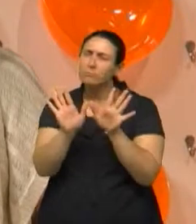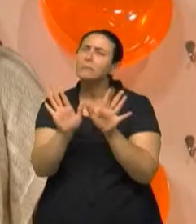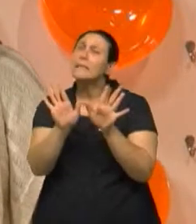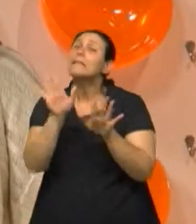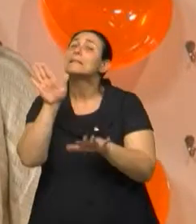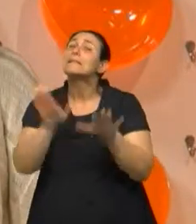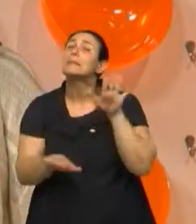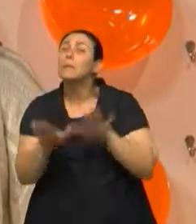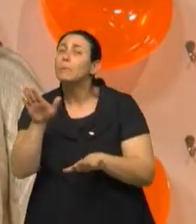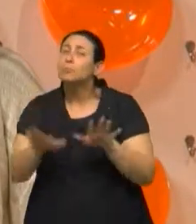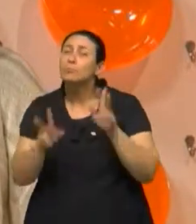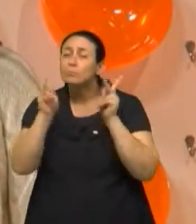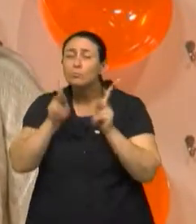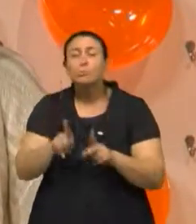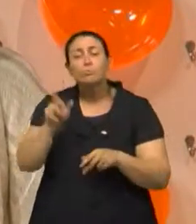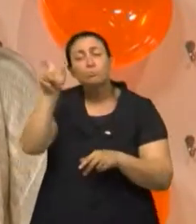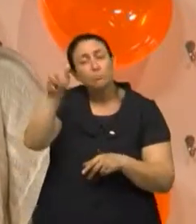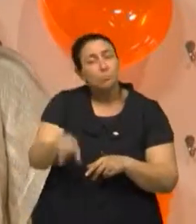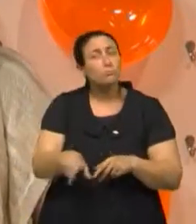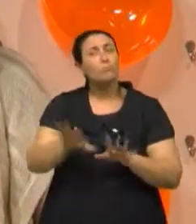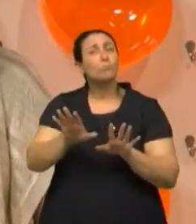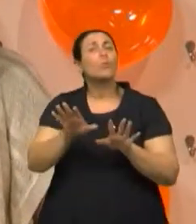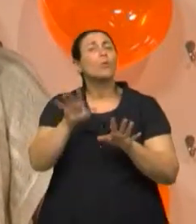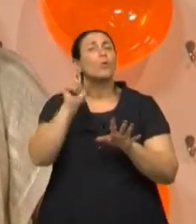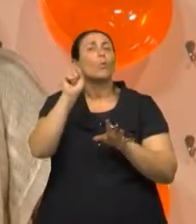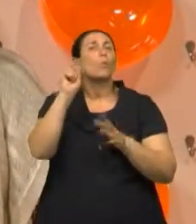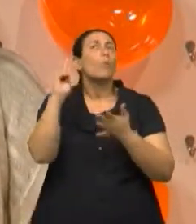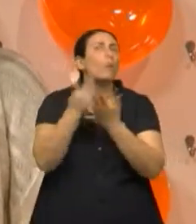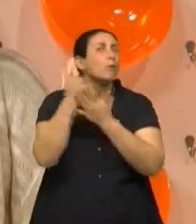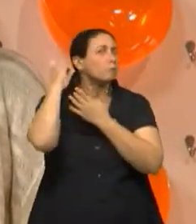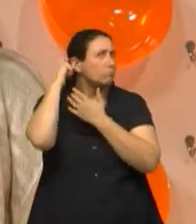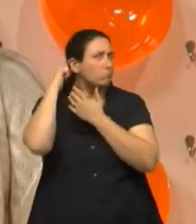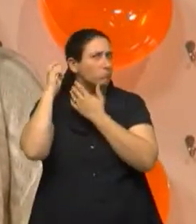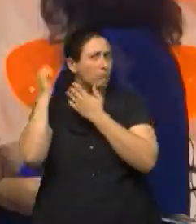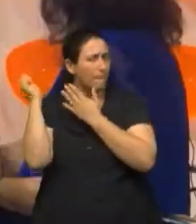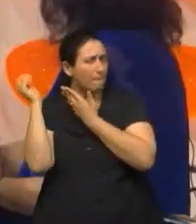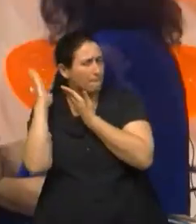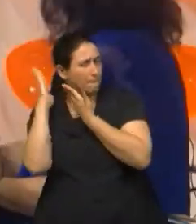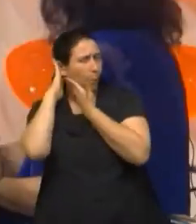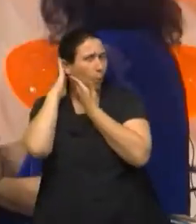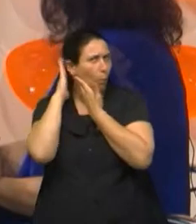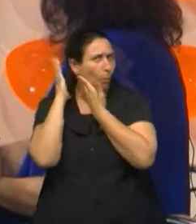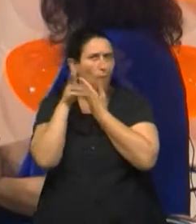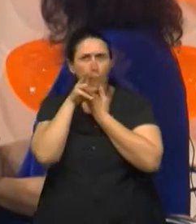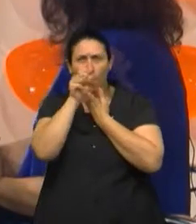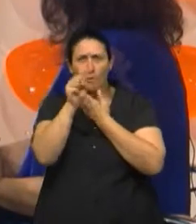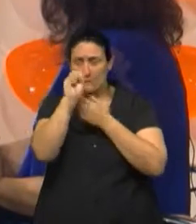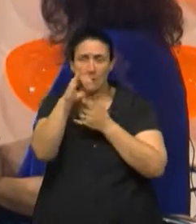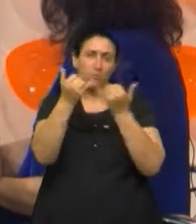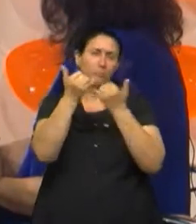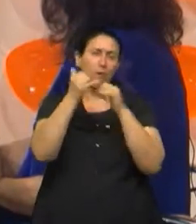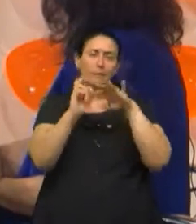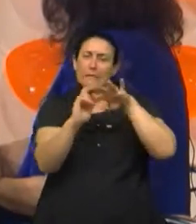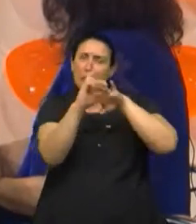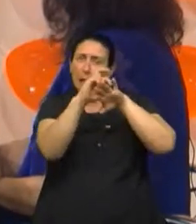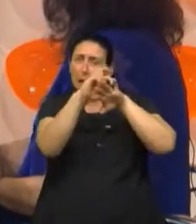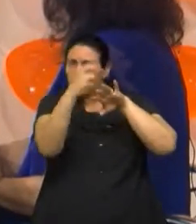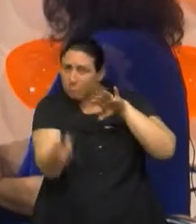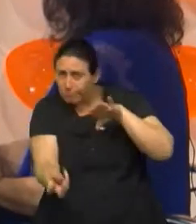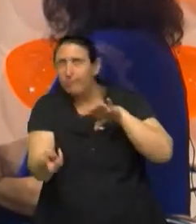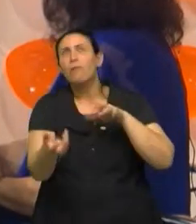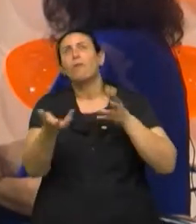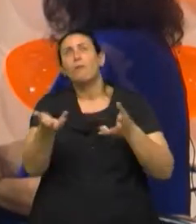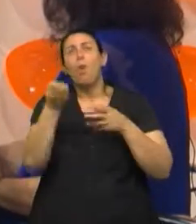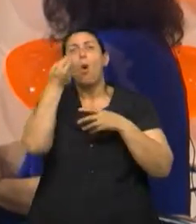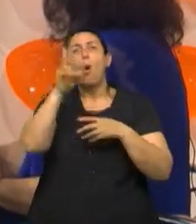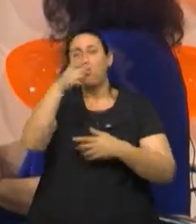depende da intensidade da batida, da altura que essa queda foi, se caiu de uma escadinha, se caiu